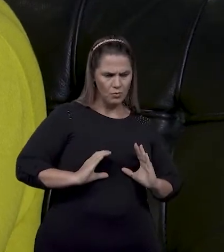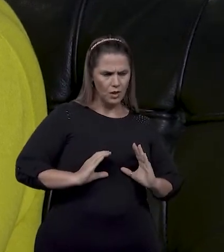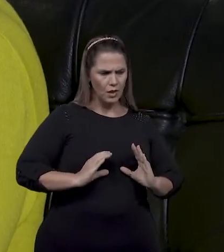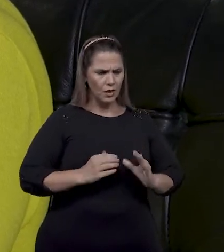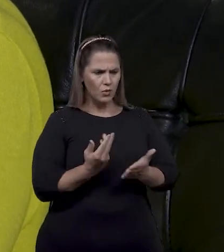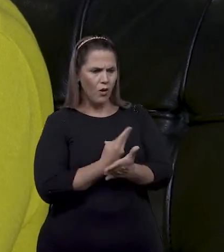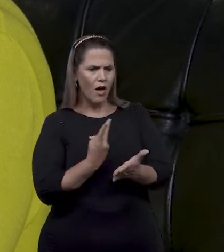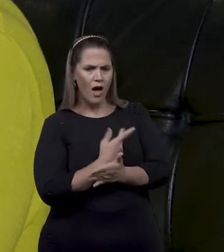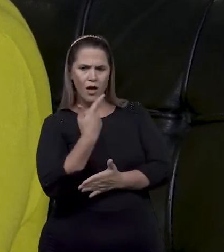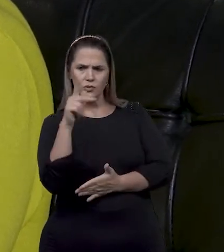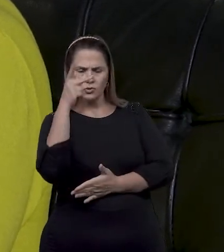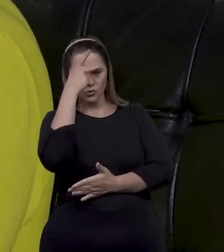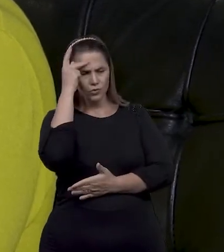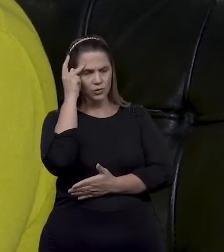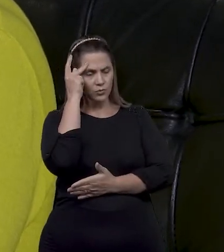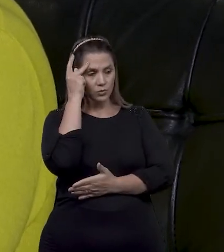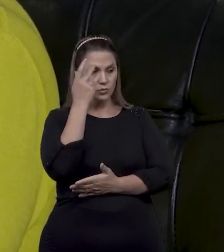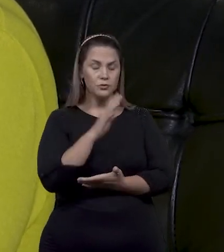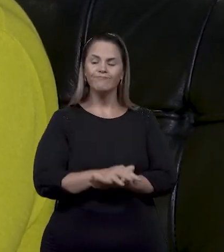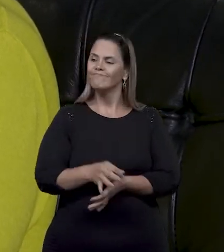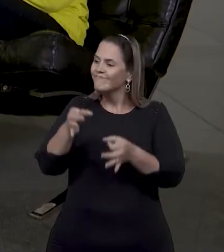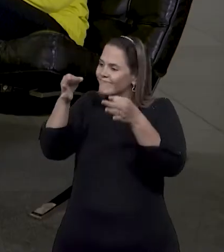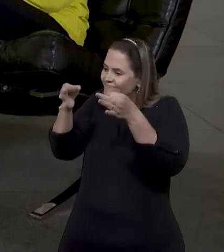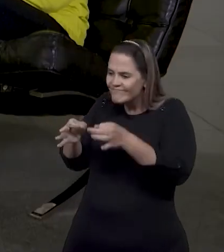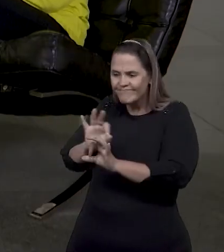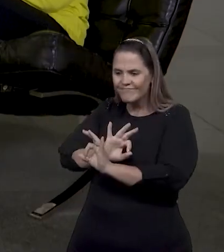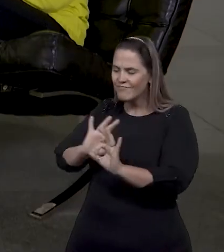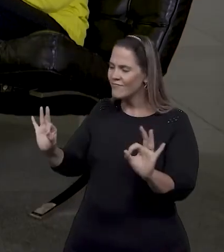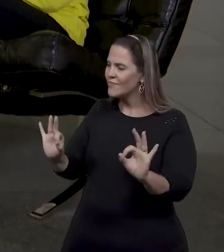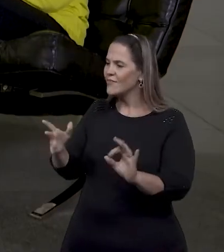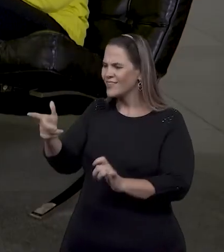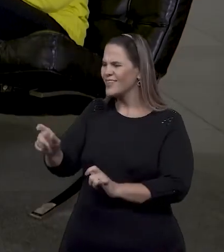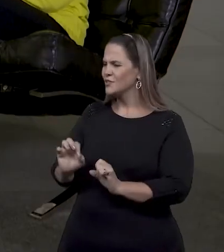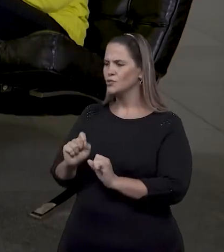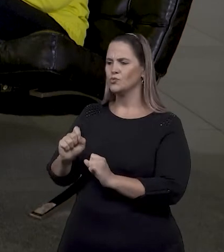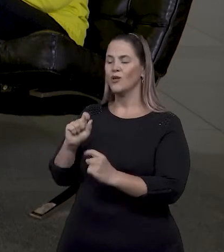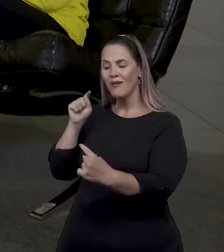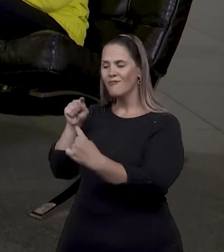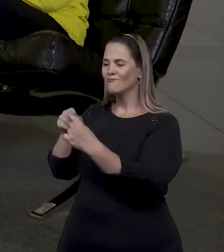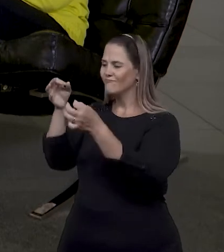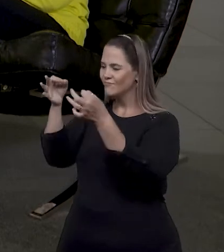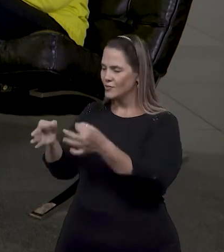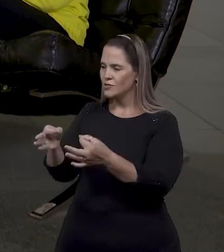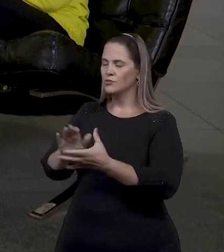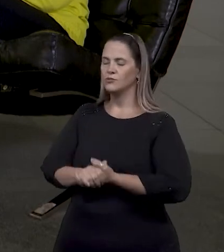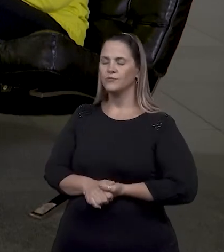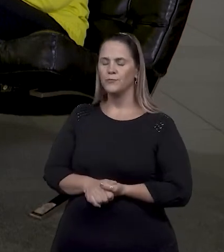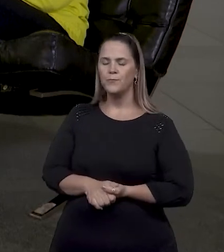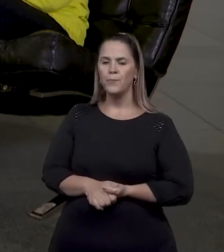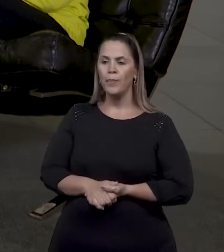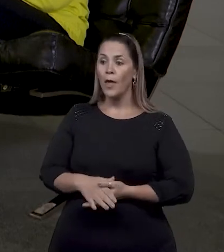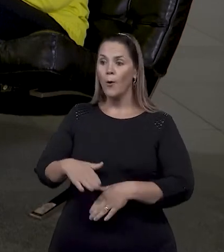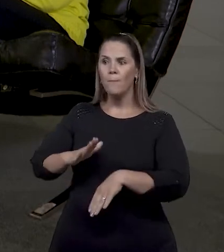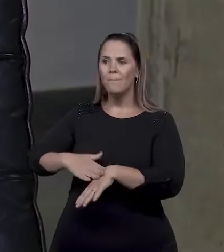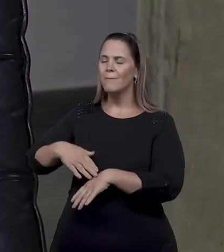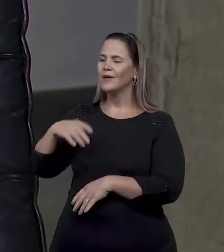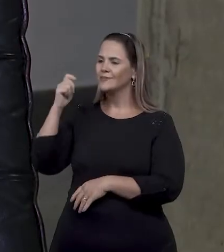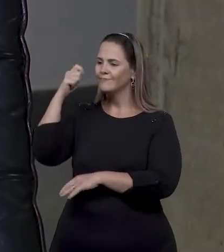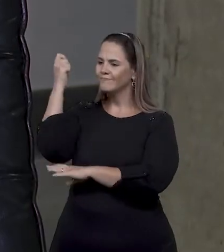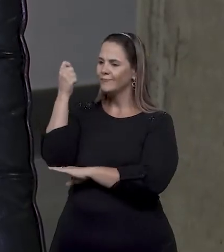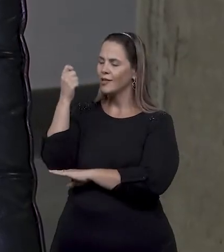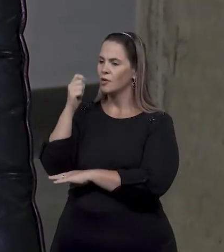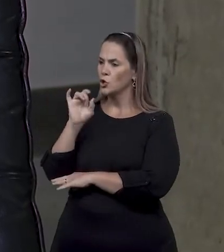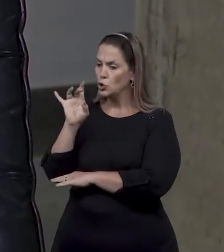atitude equivocada das pessoas em relação a ela, é isso? perfeitamente, esse é o caso mais